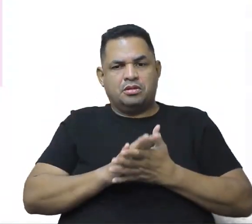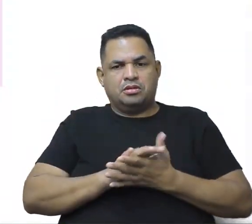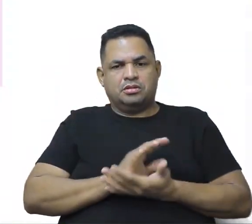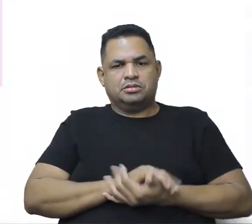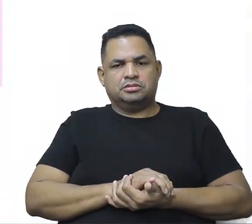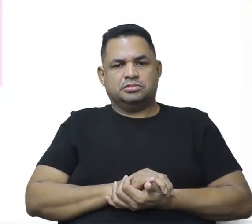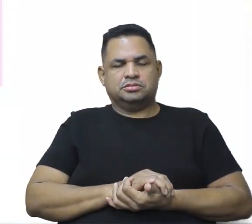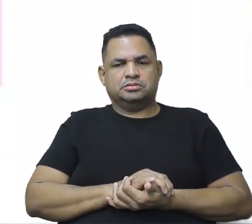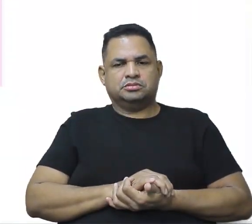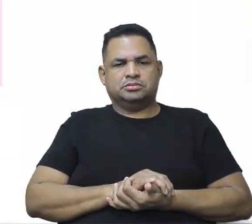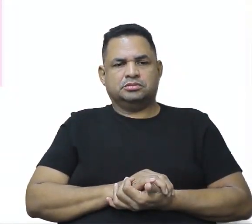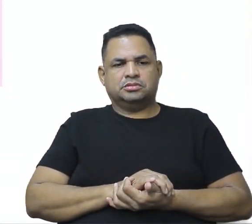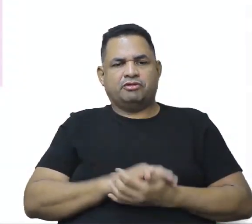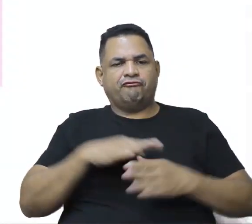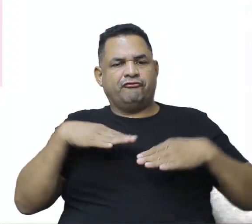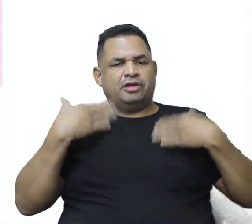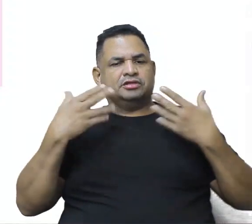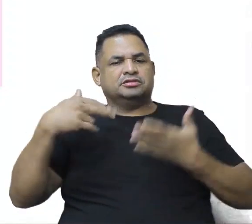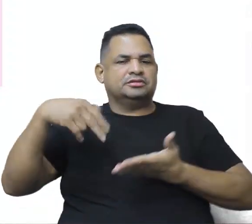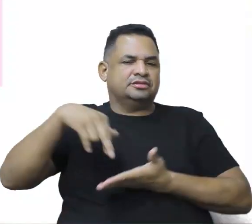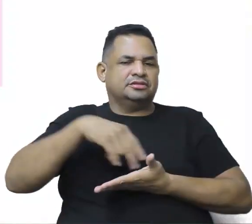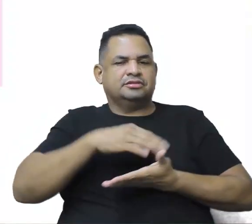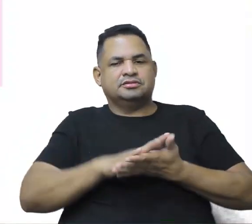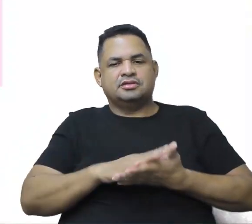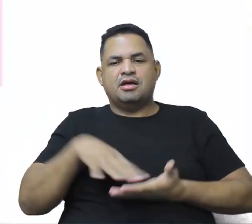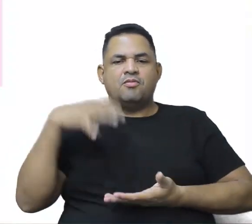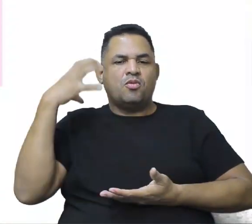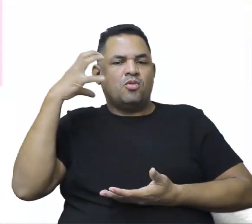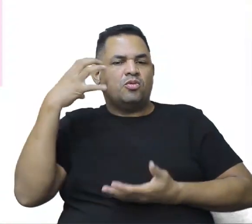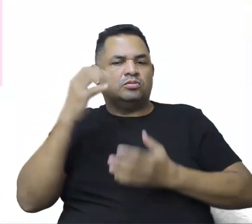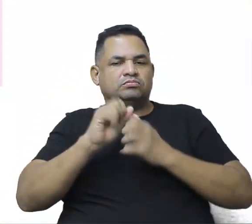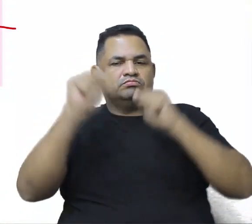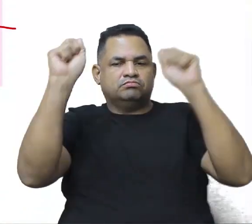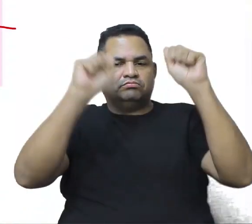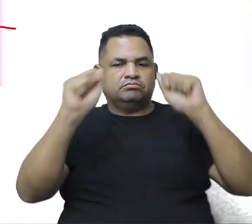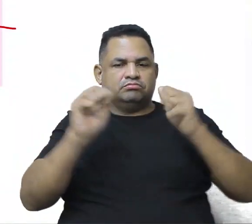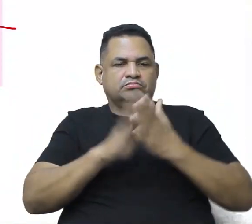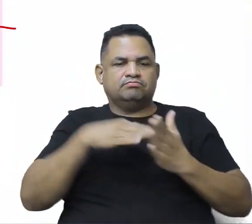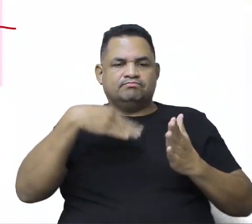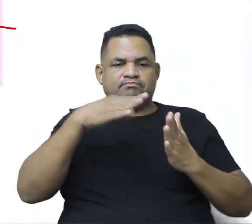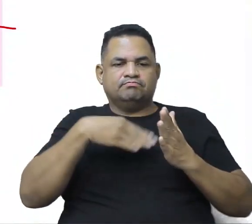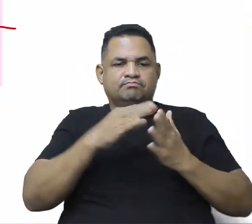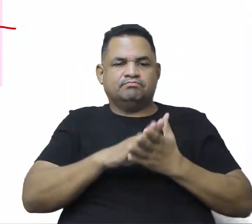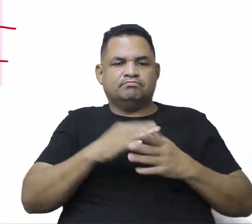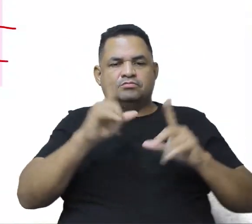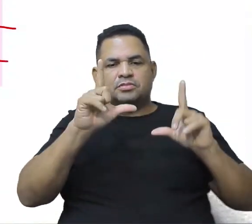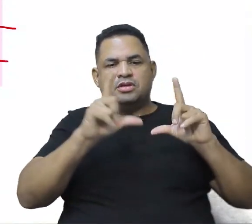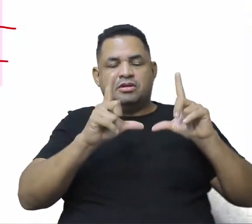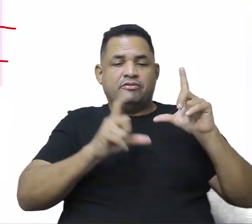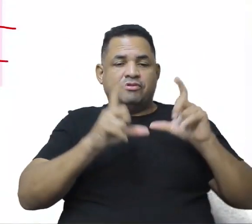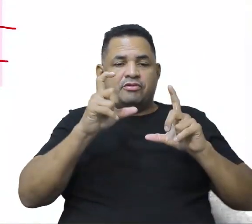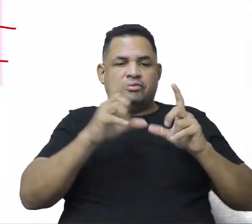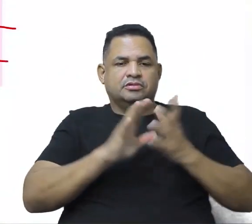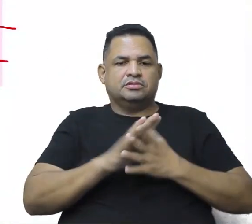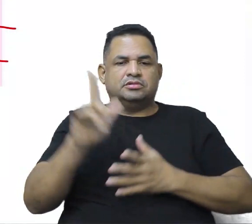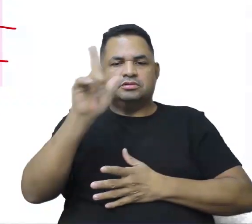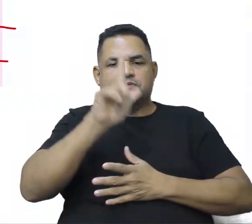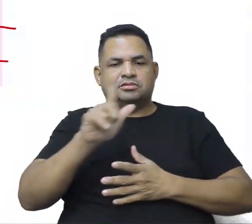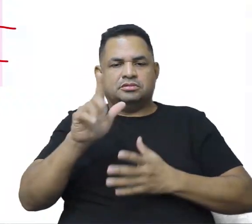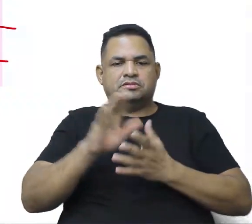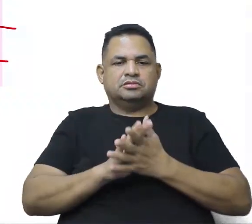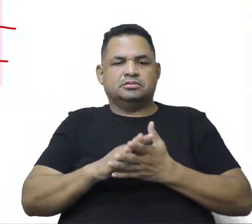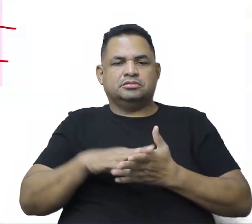É caracterizado por festas, danças, conções, esculturas, pinturas, gravuras, né? Enfim, mitos,